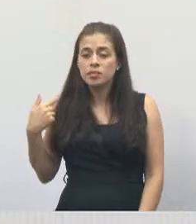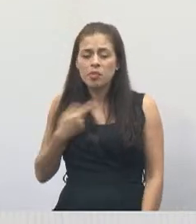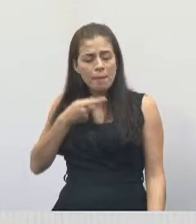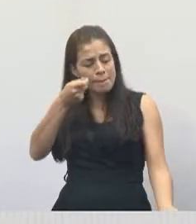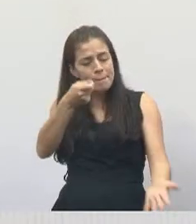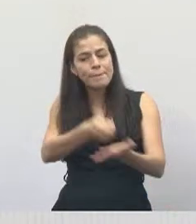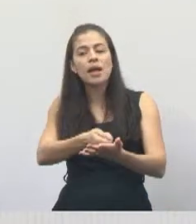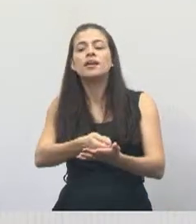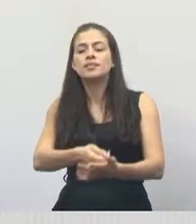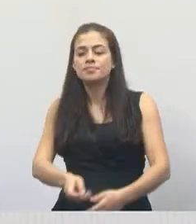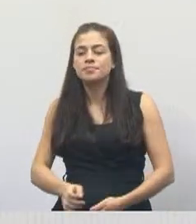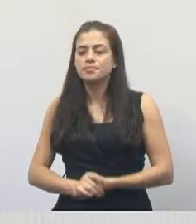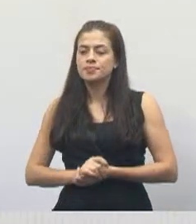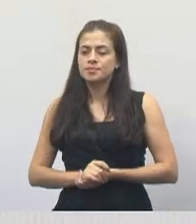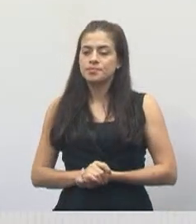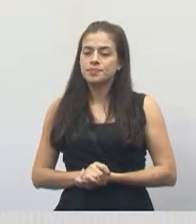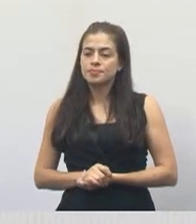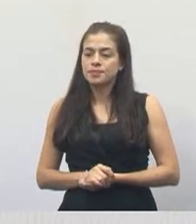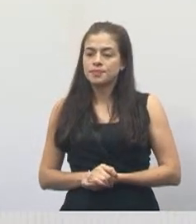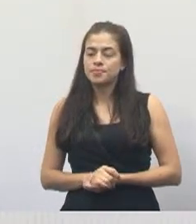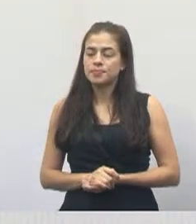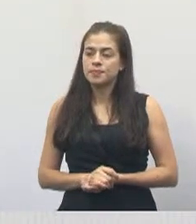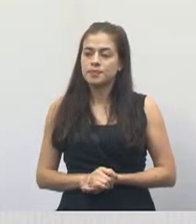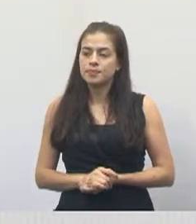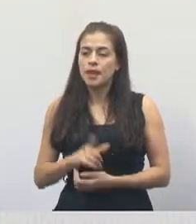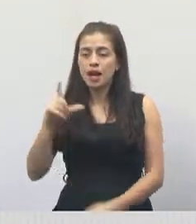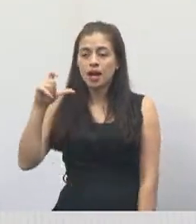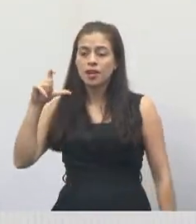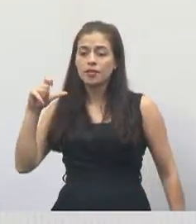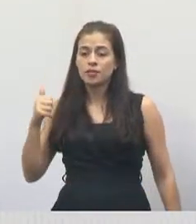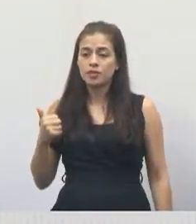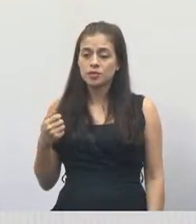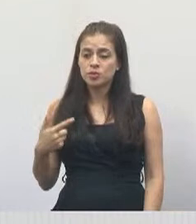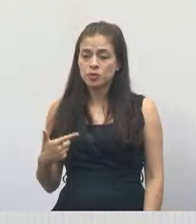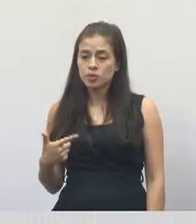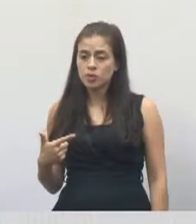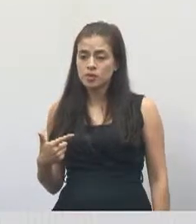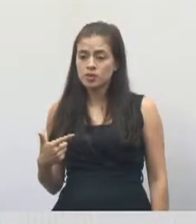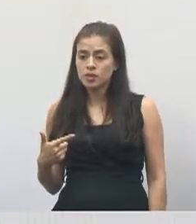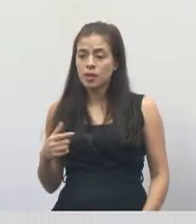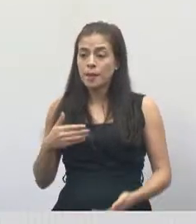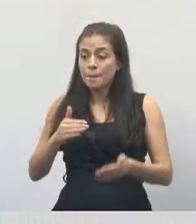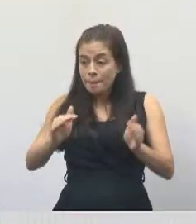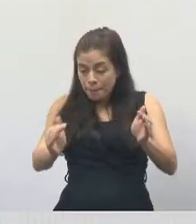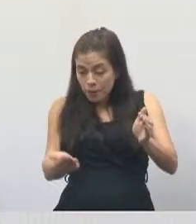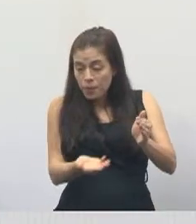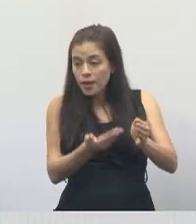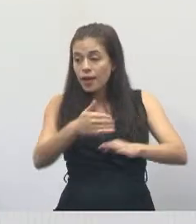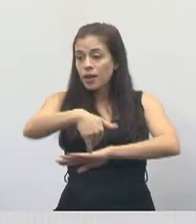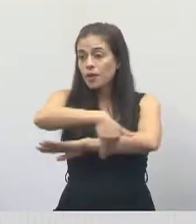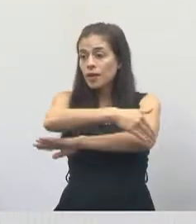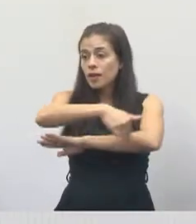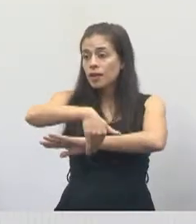atrás disso aí. A foto 12. Buraco na rua.